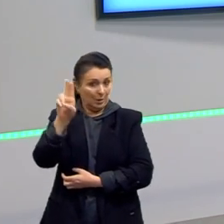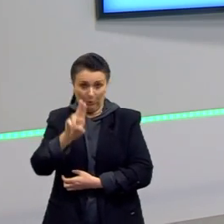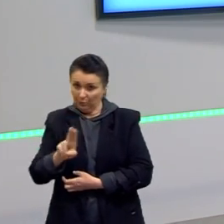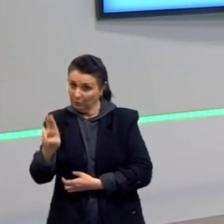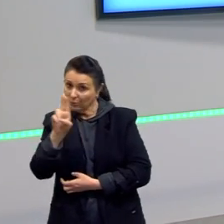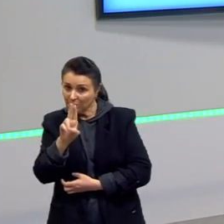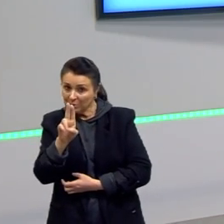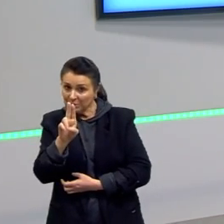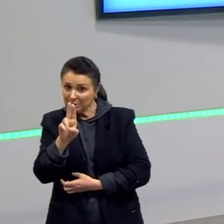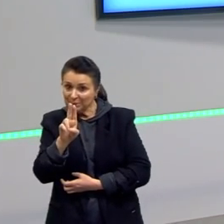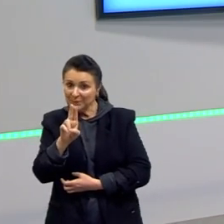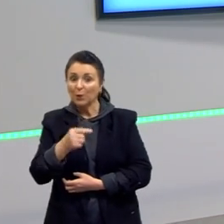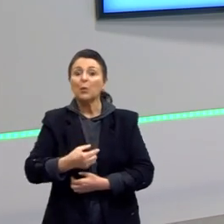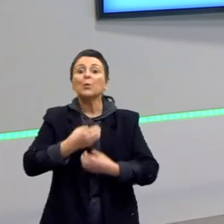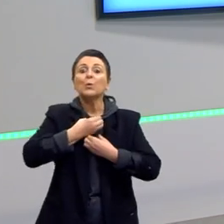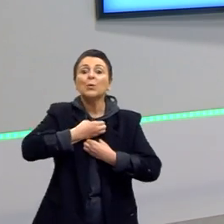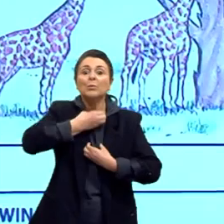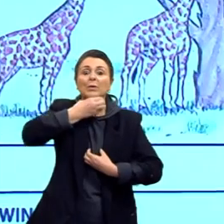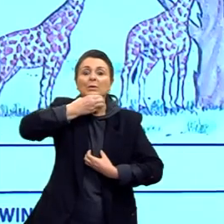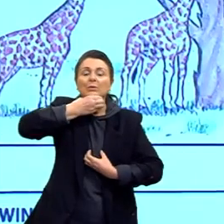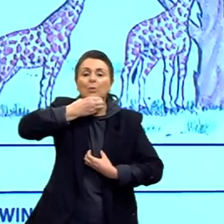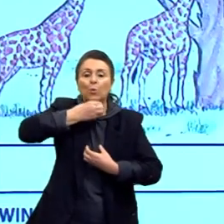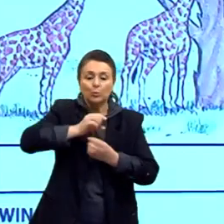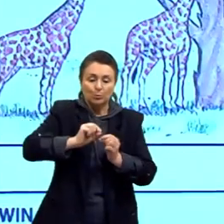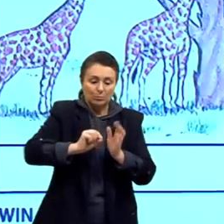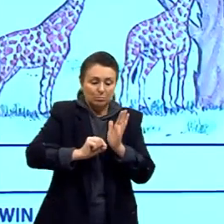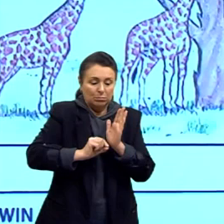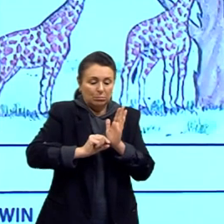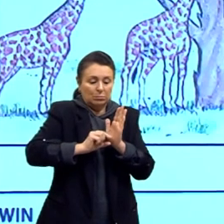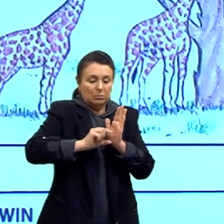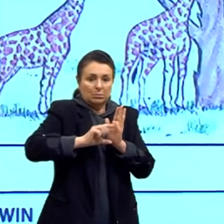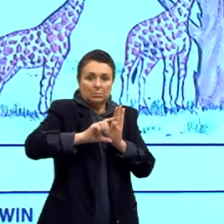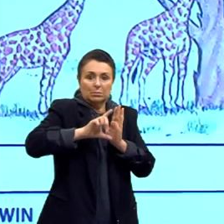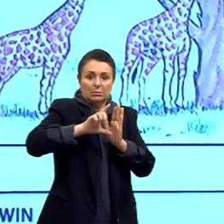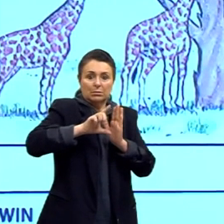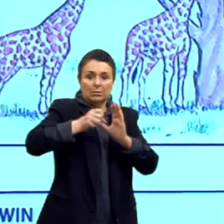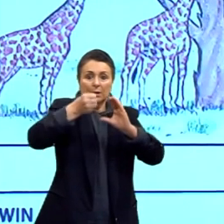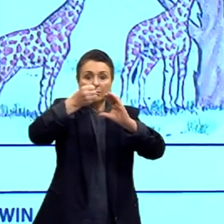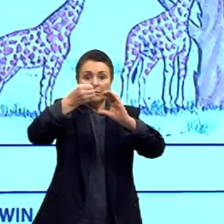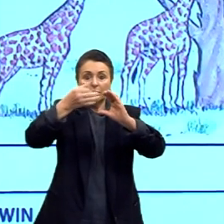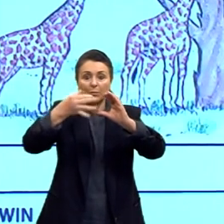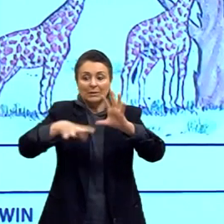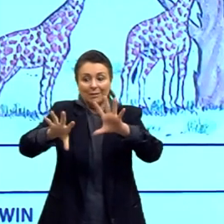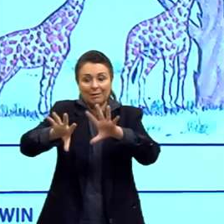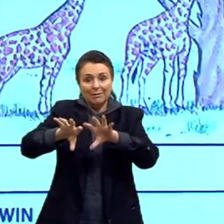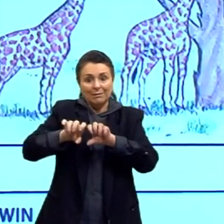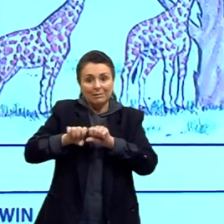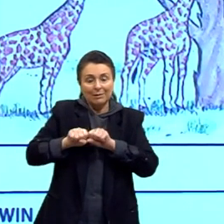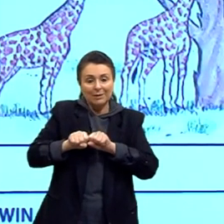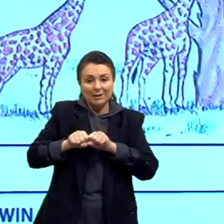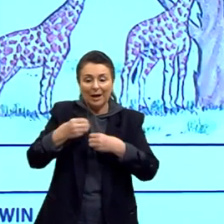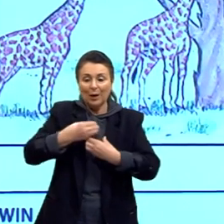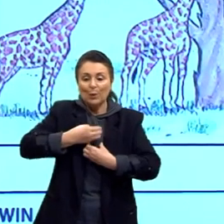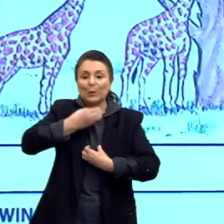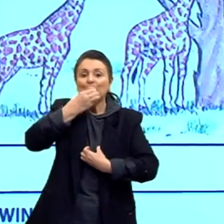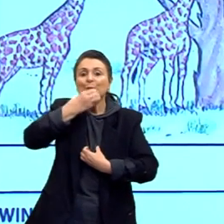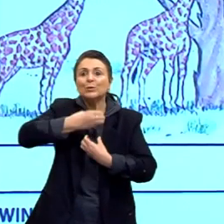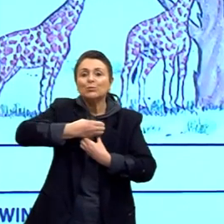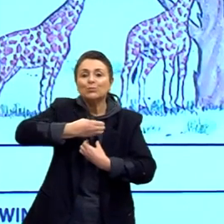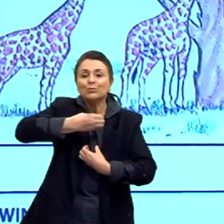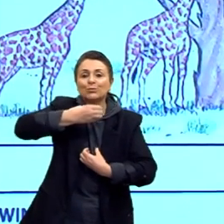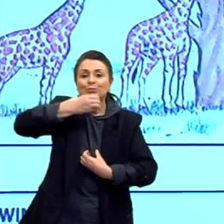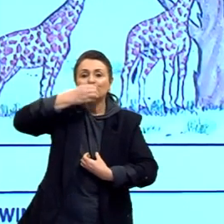Foi se alongando. Essa característica, então, adquirida, que foi o pescoço mais longo, foi transmitida aos seus